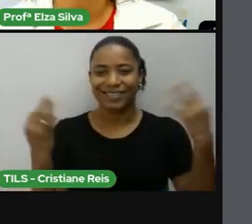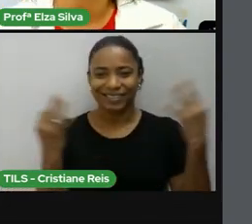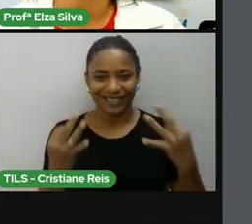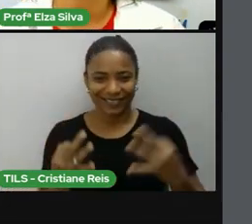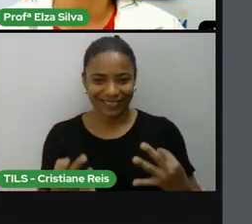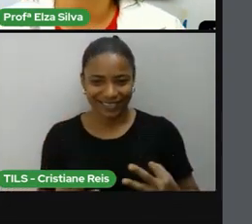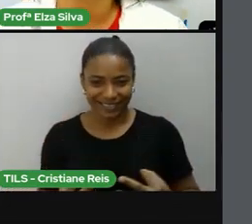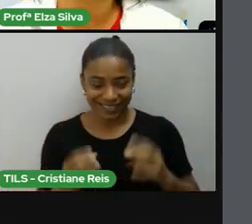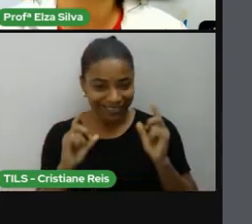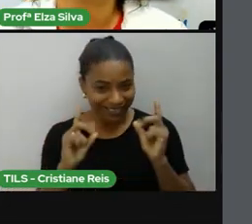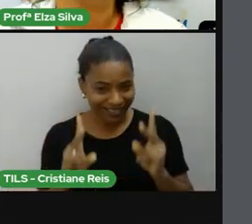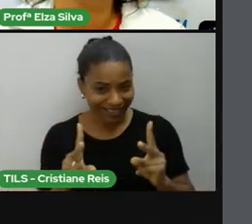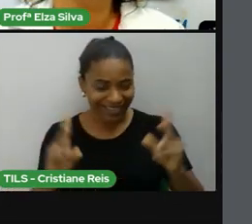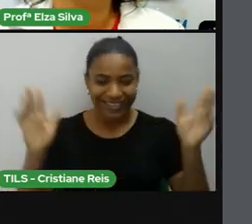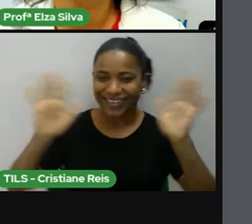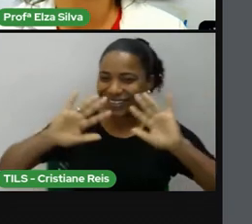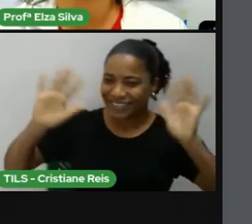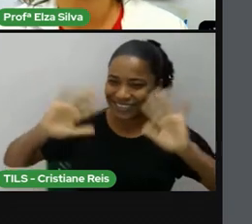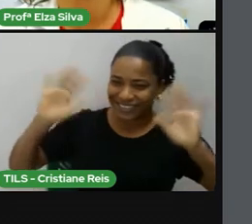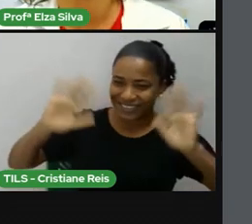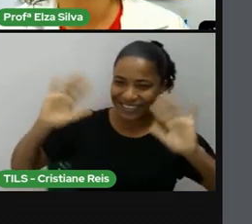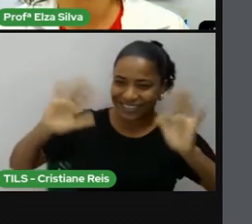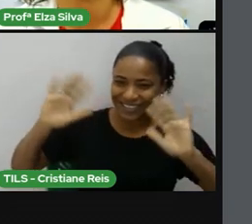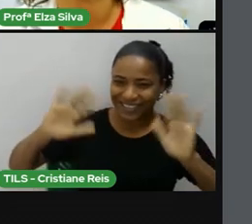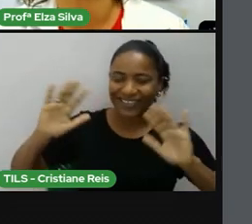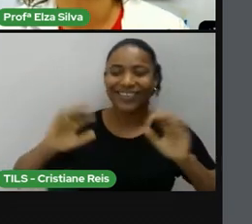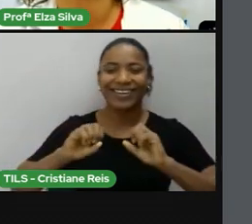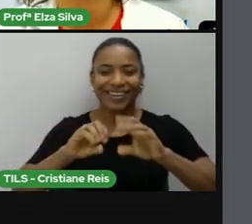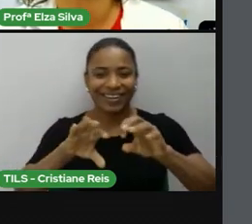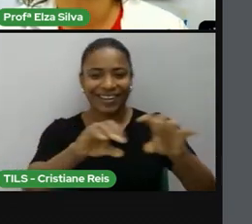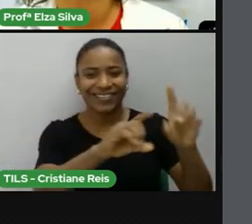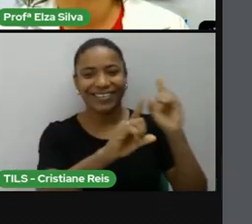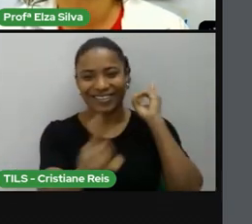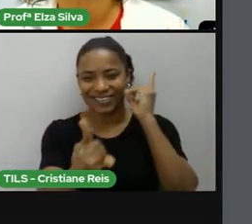See you next class Até a próxima aula